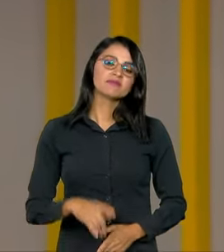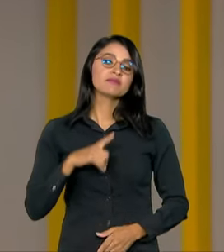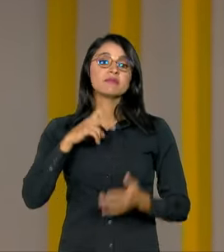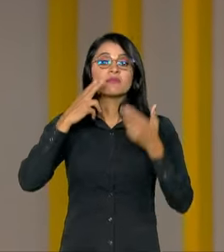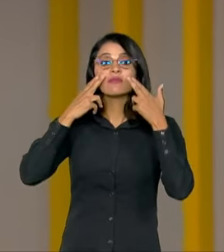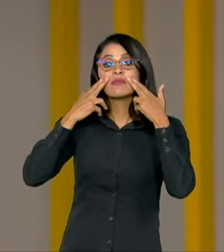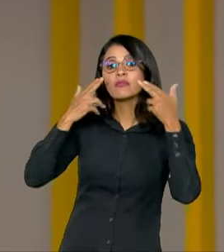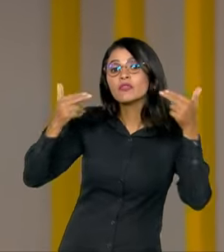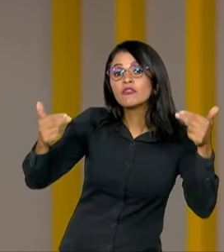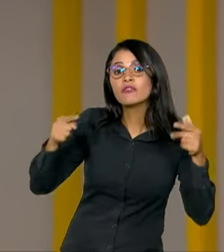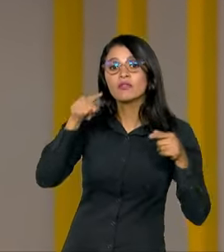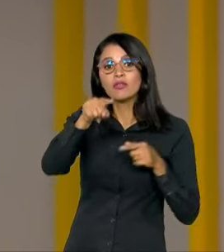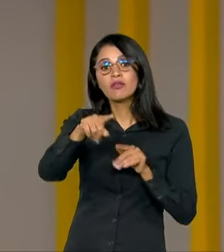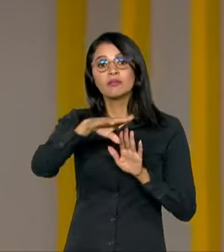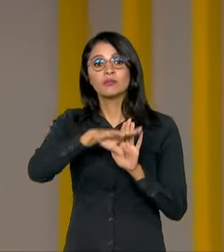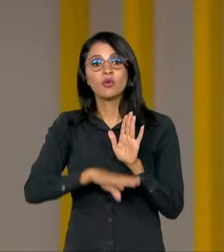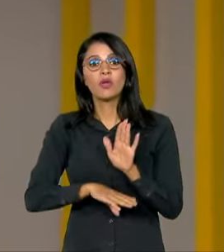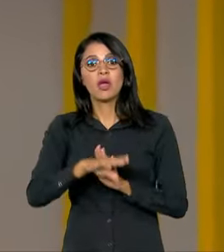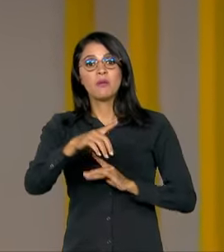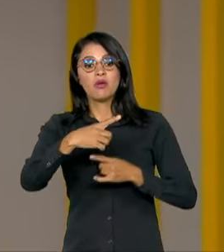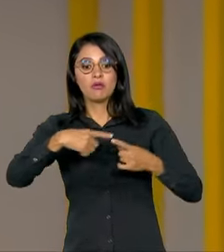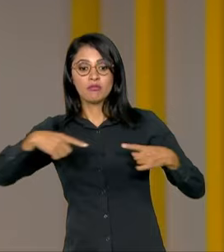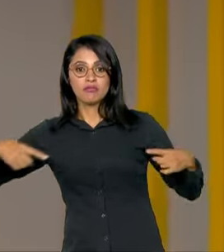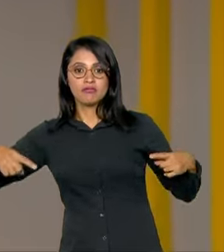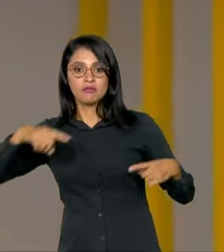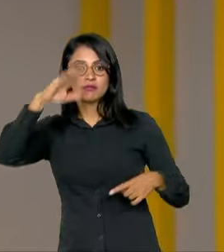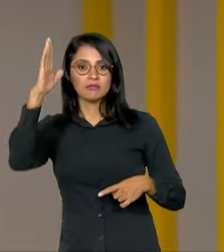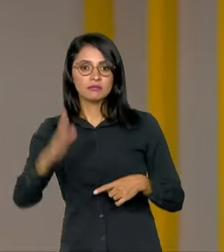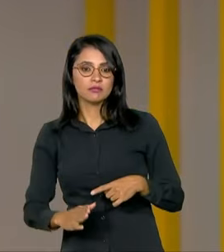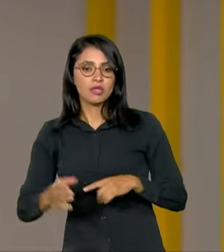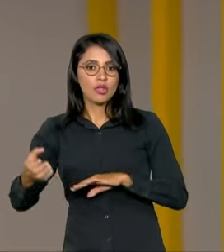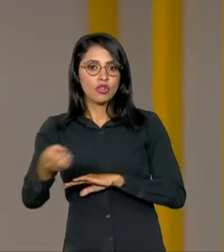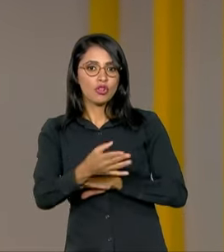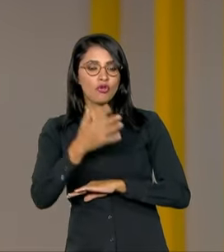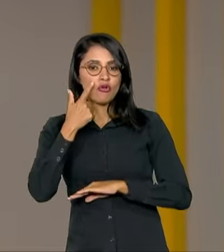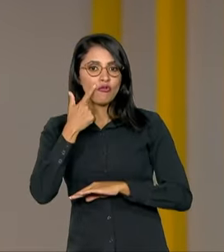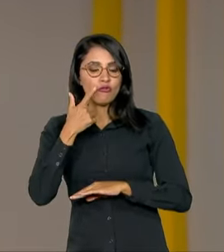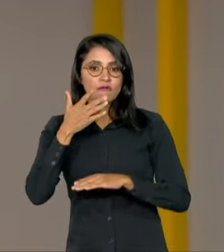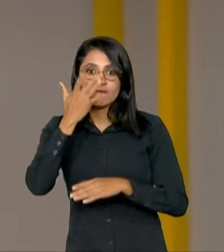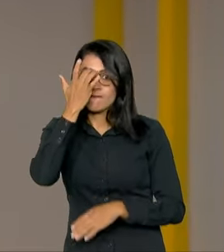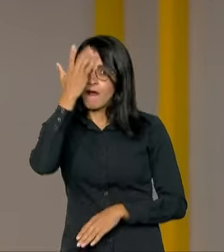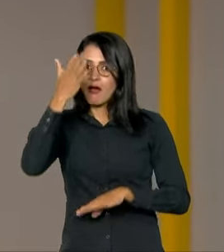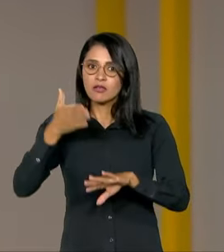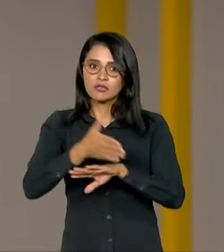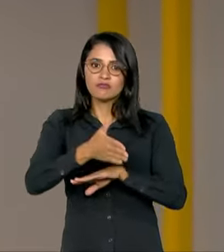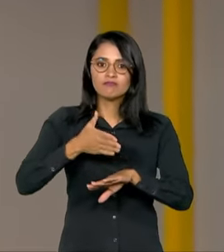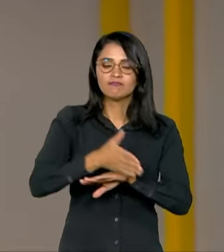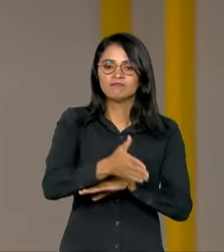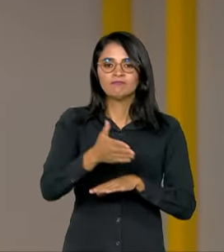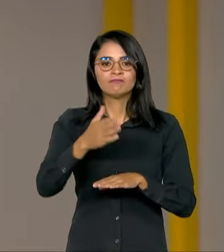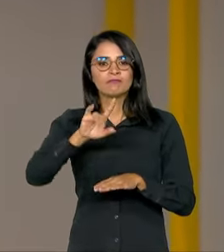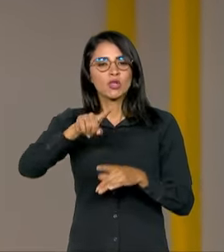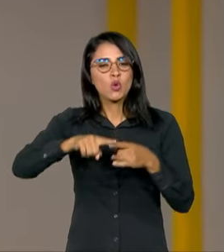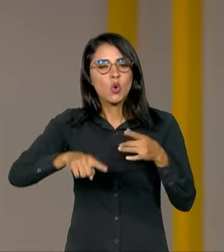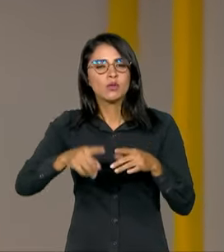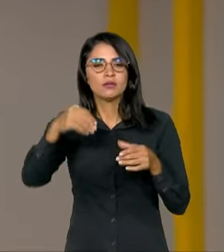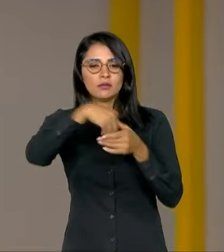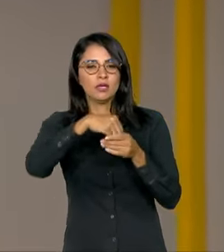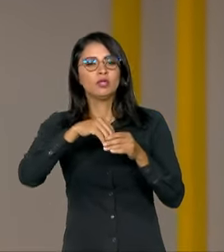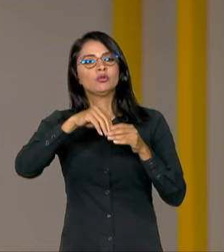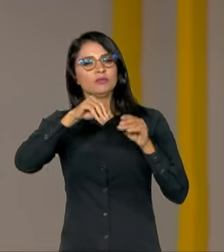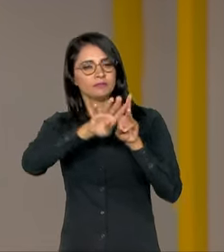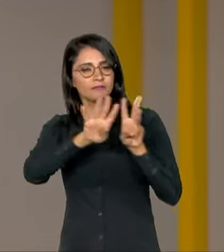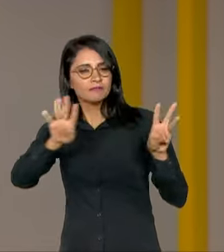novidade no programa Desenrola Brasil. A nova medida vem para facilitar o acesso a benefícios que já estão na plataforma.